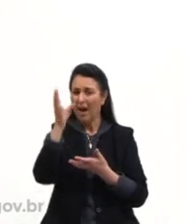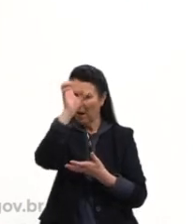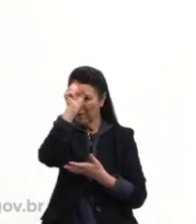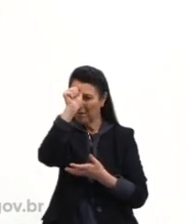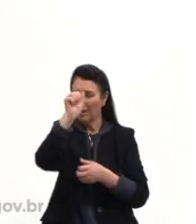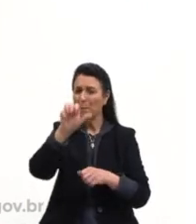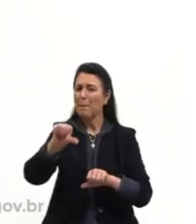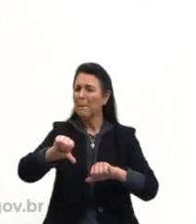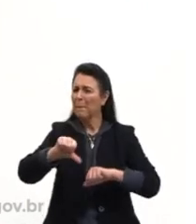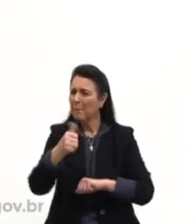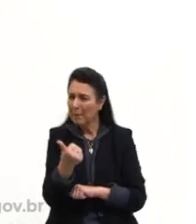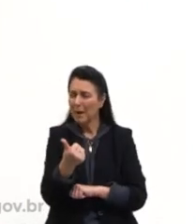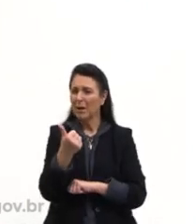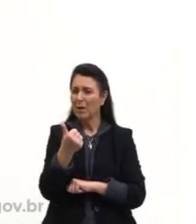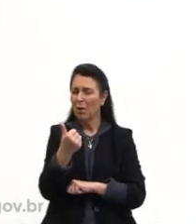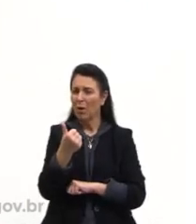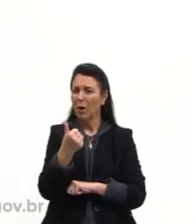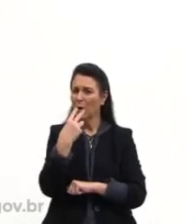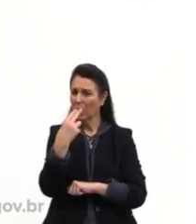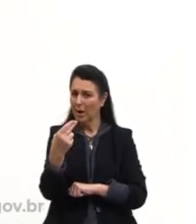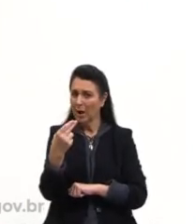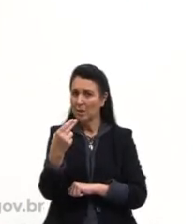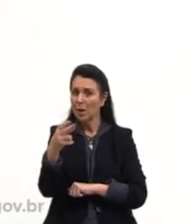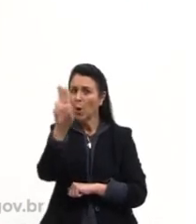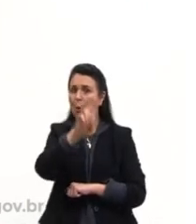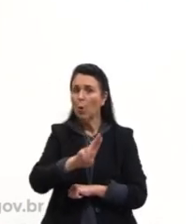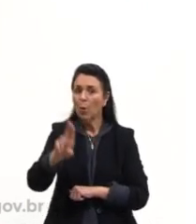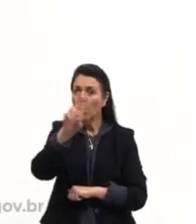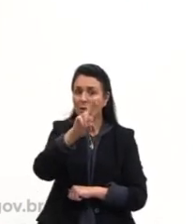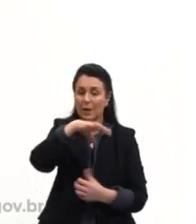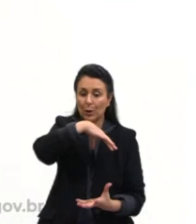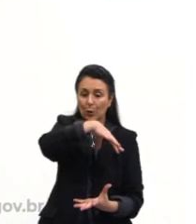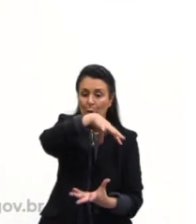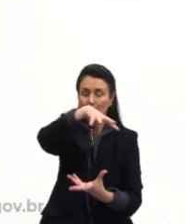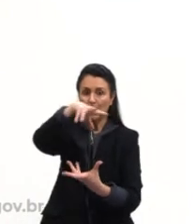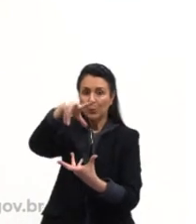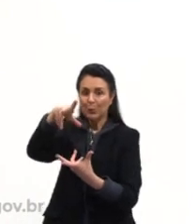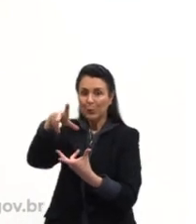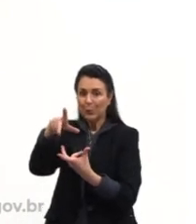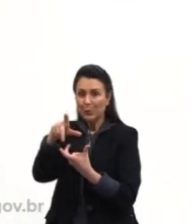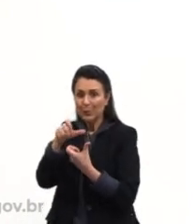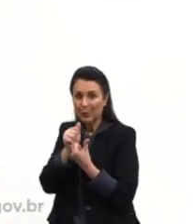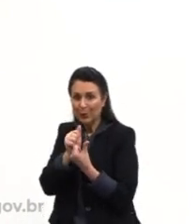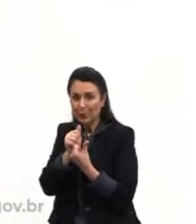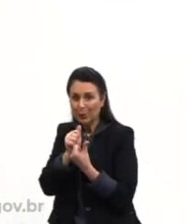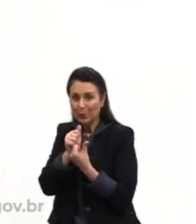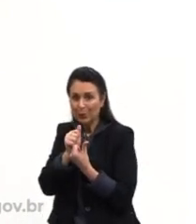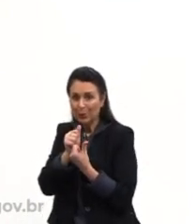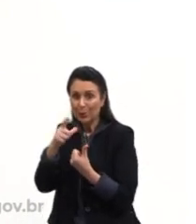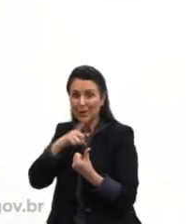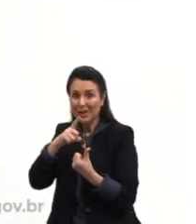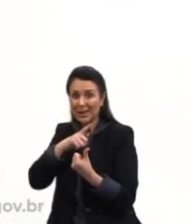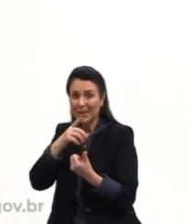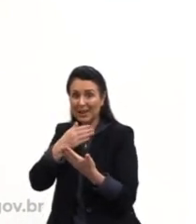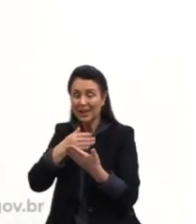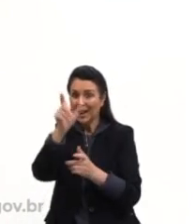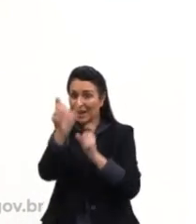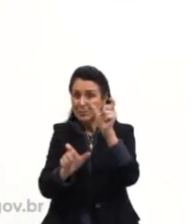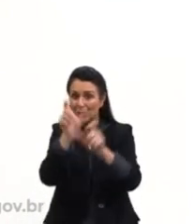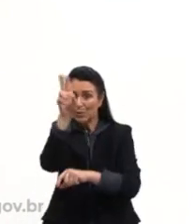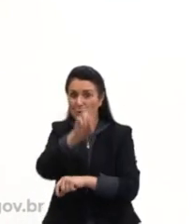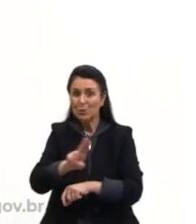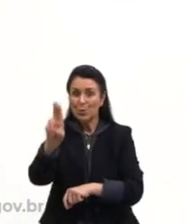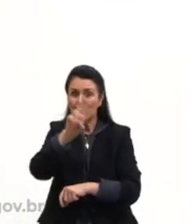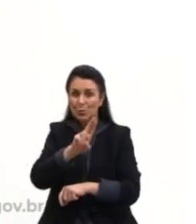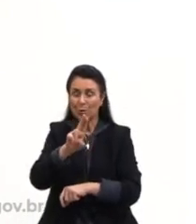tenta usar o inglês globalizado. O é o inglês globalizado? Que é o assunto do texto. Então, o